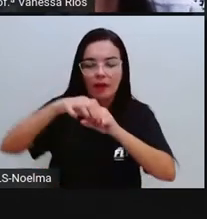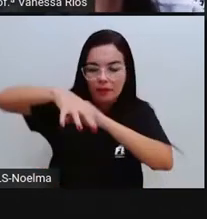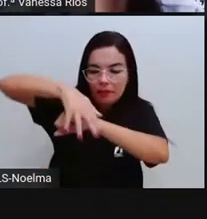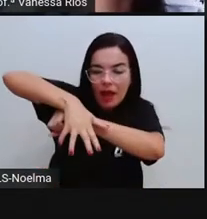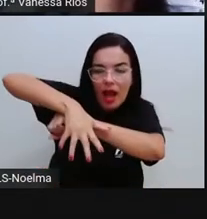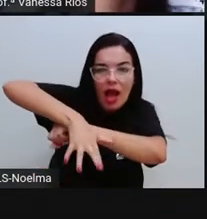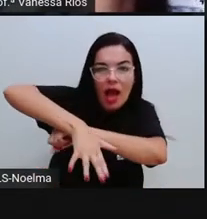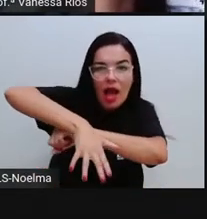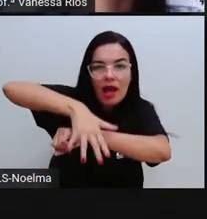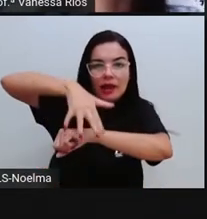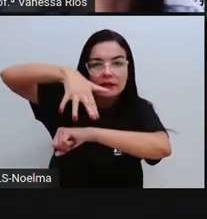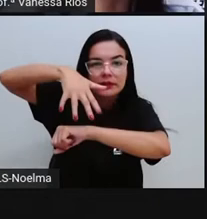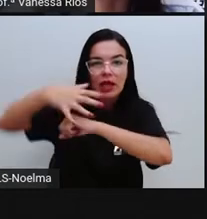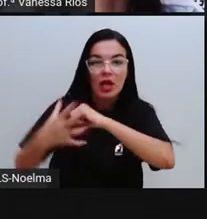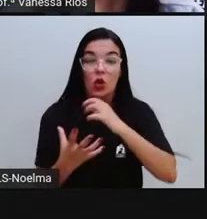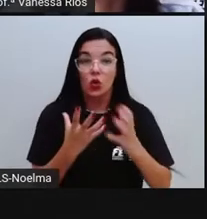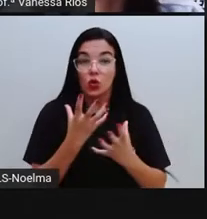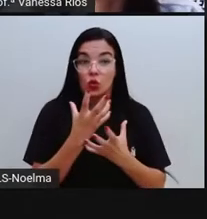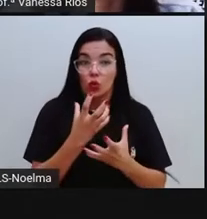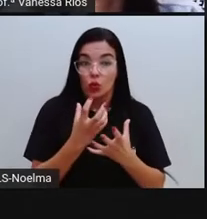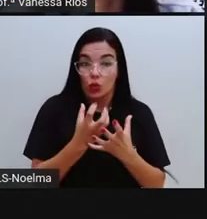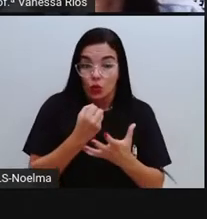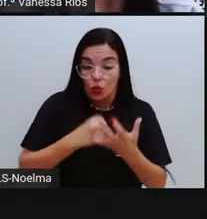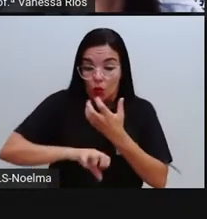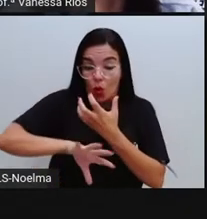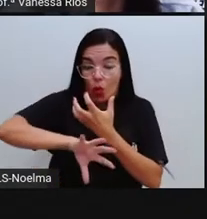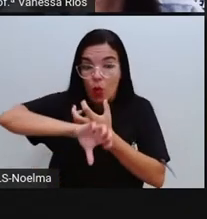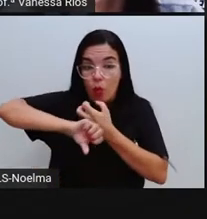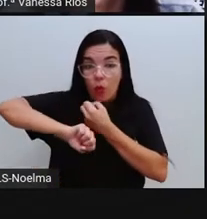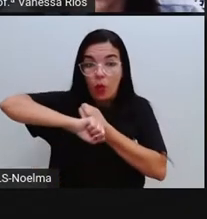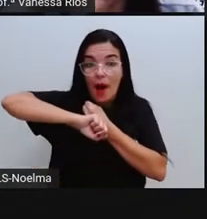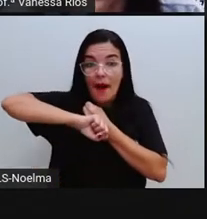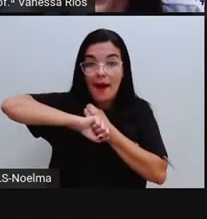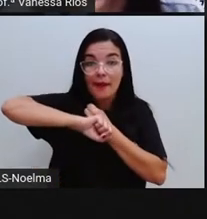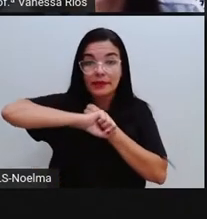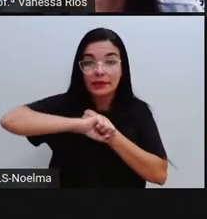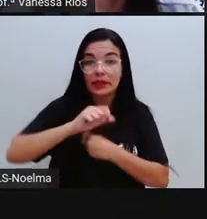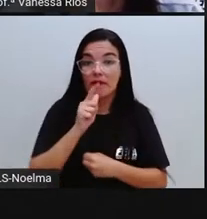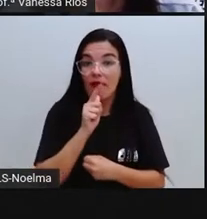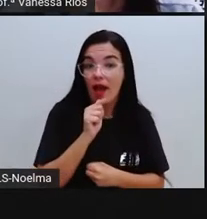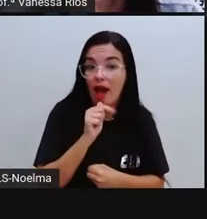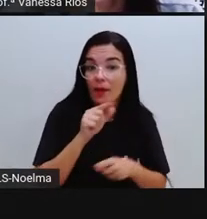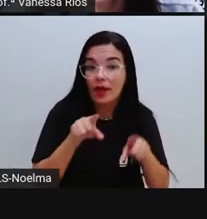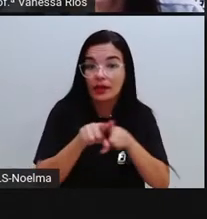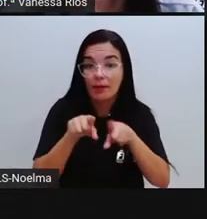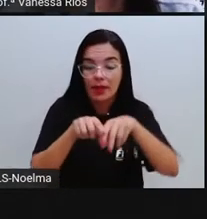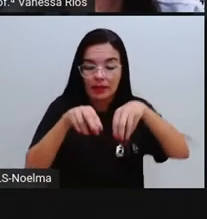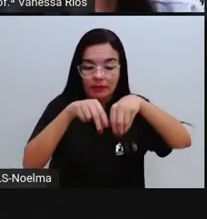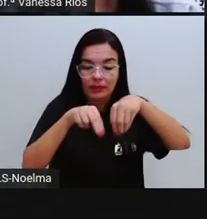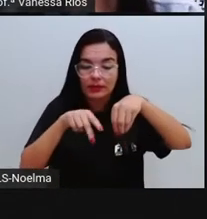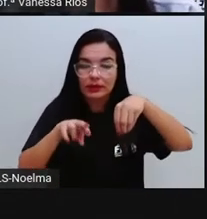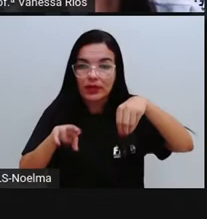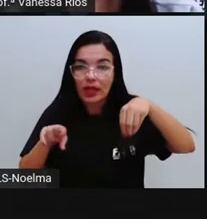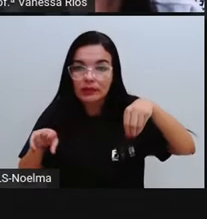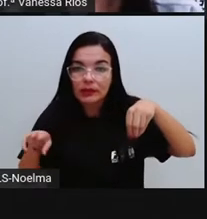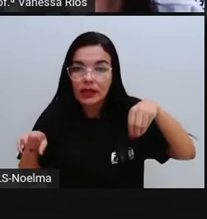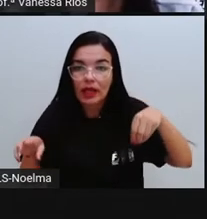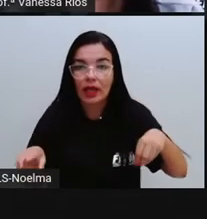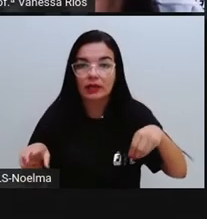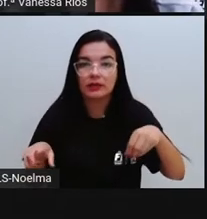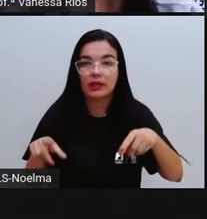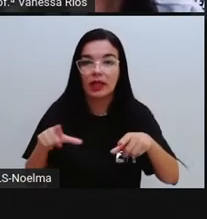absorvem luz do sol e gás carbônico. Um gás presente aí no ar. Todos esses